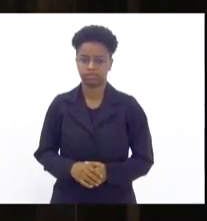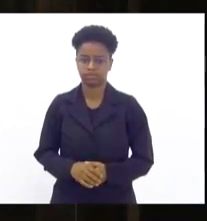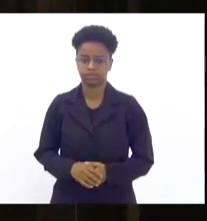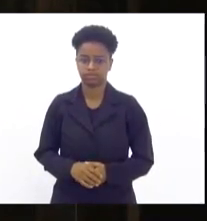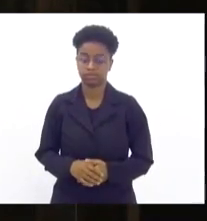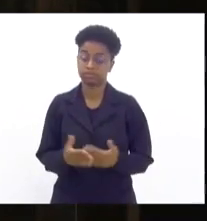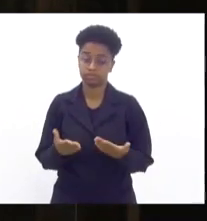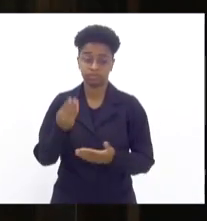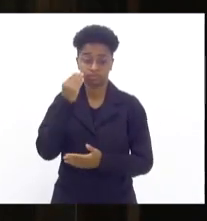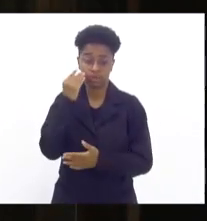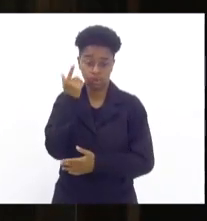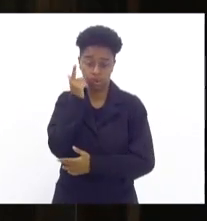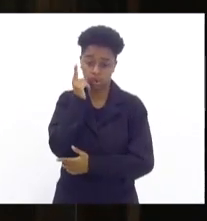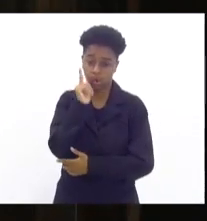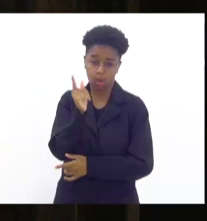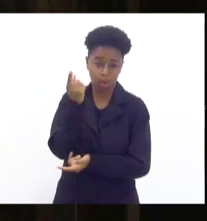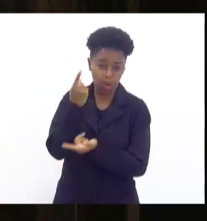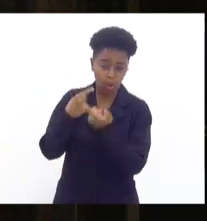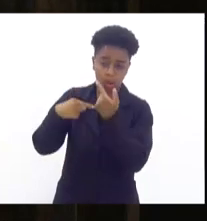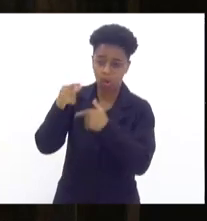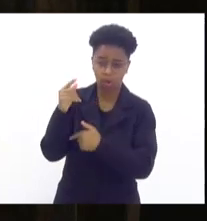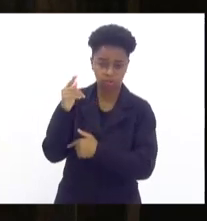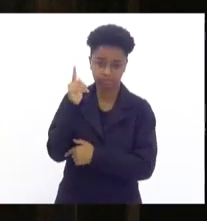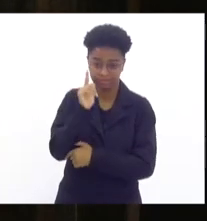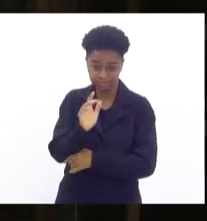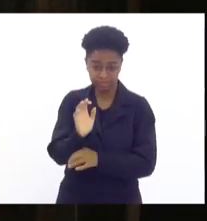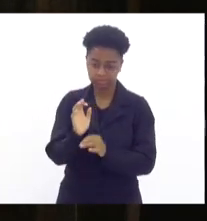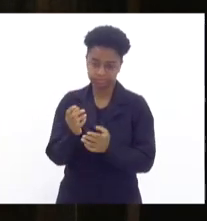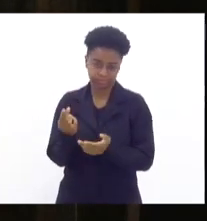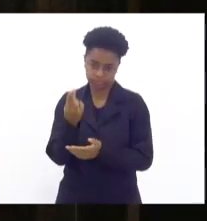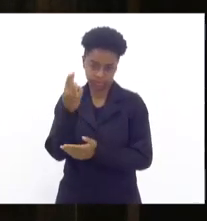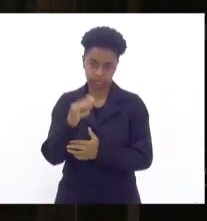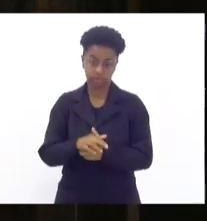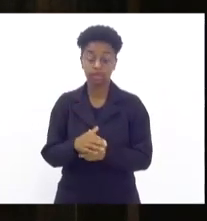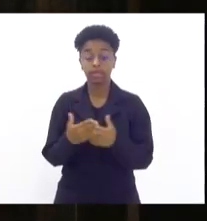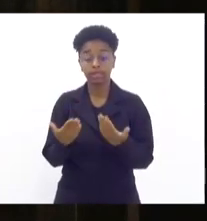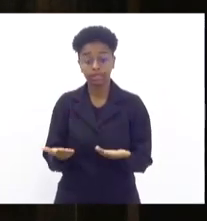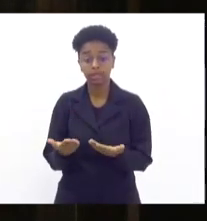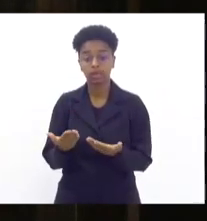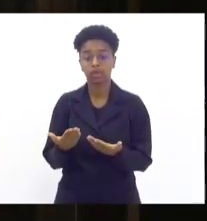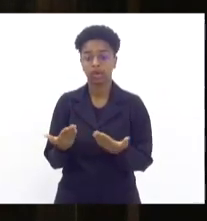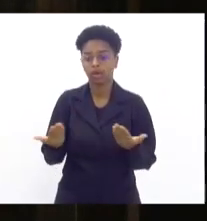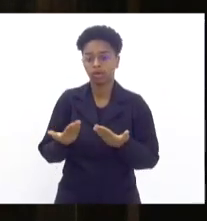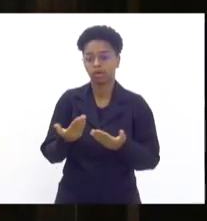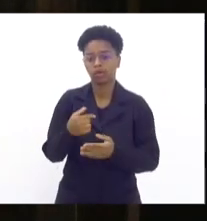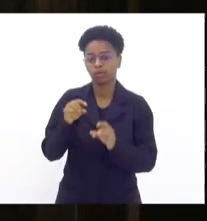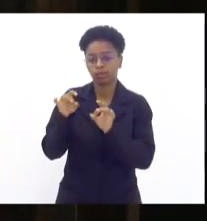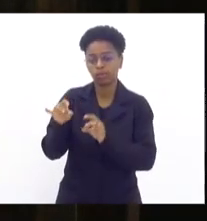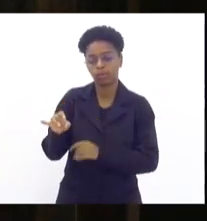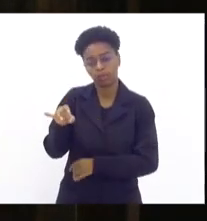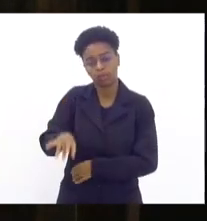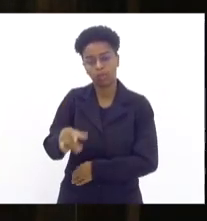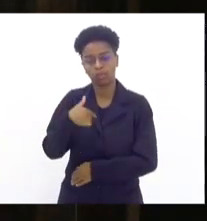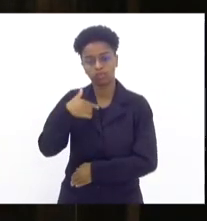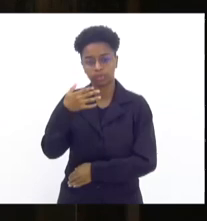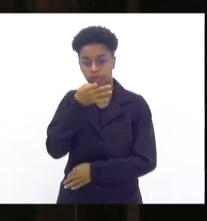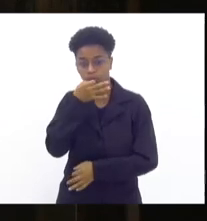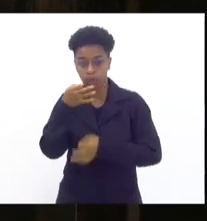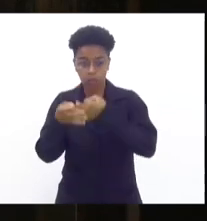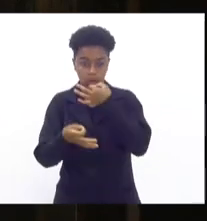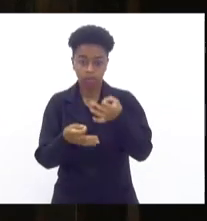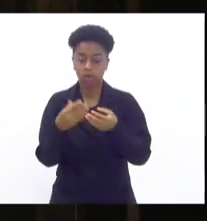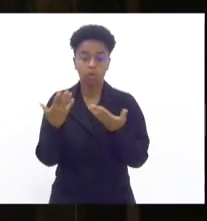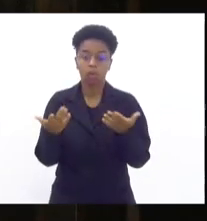atingir o êxito. Por fim, vou realmente só comentar o papel do Departamento de Polícia